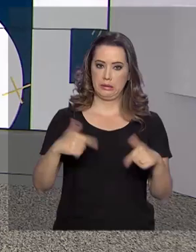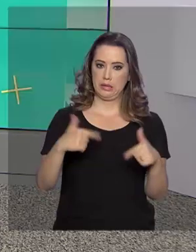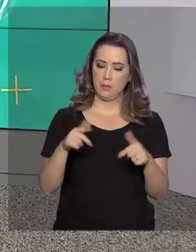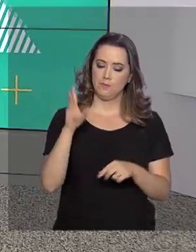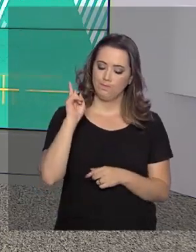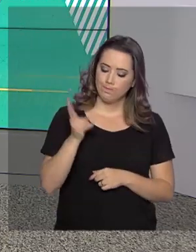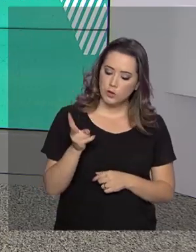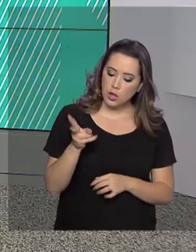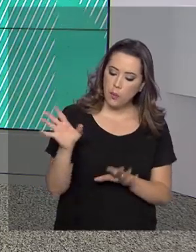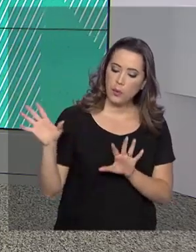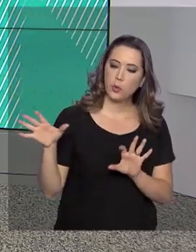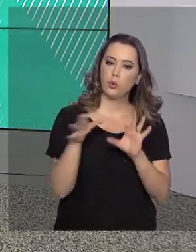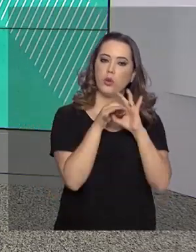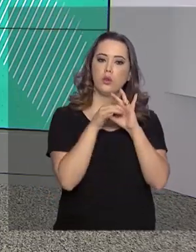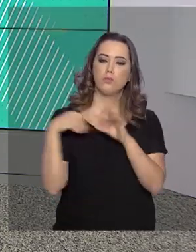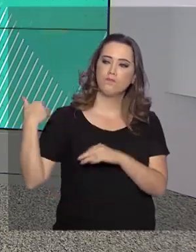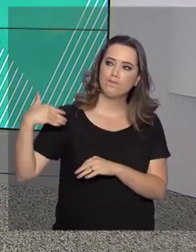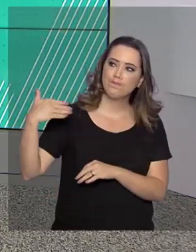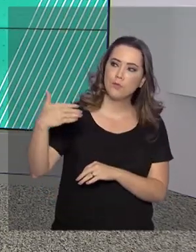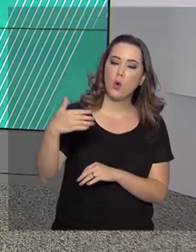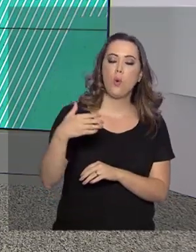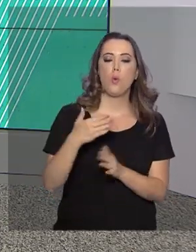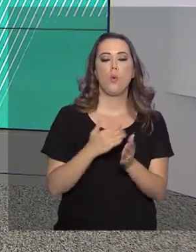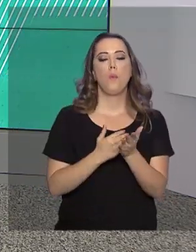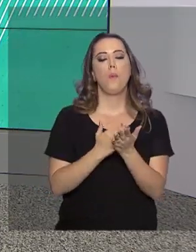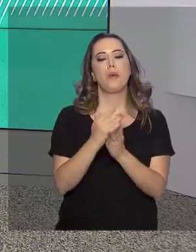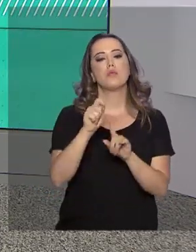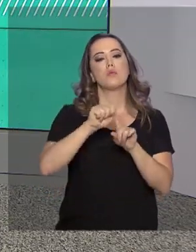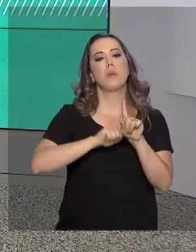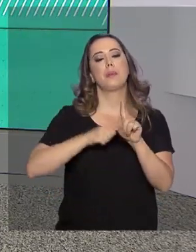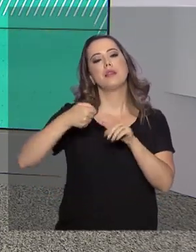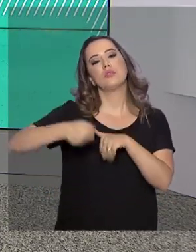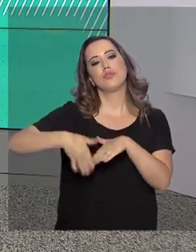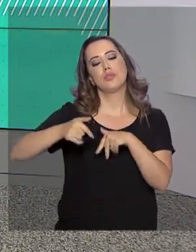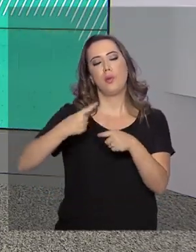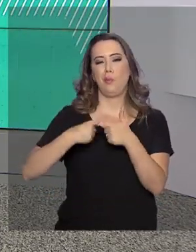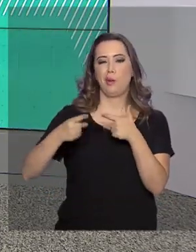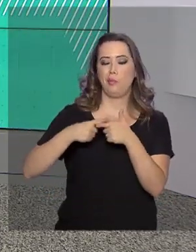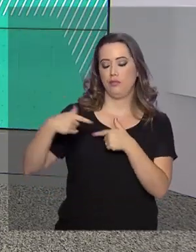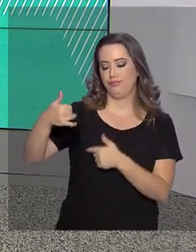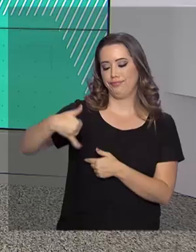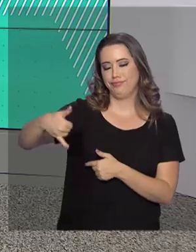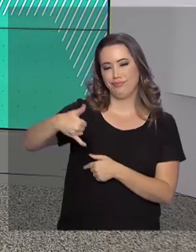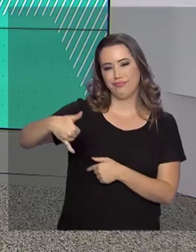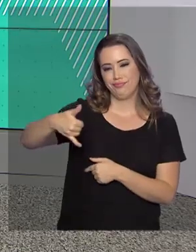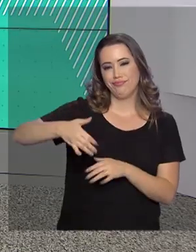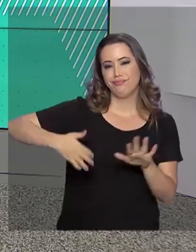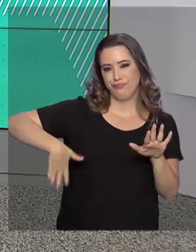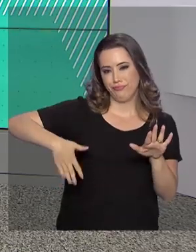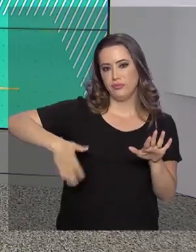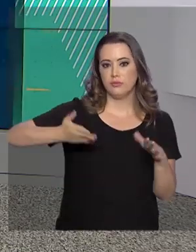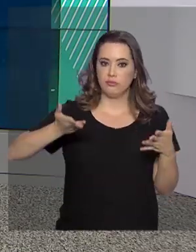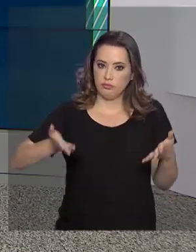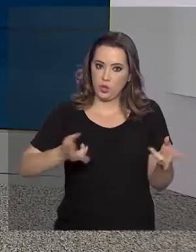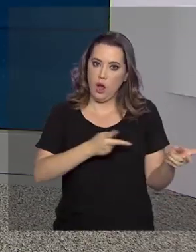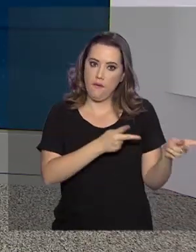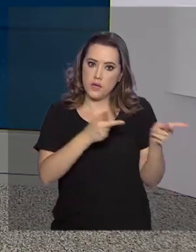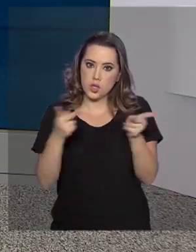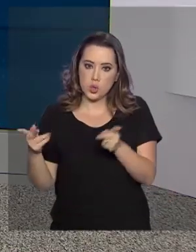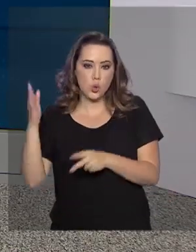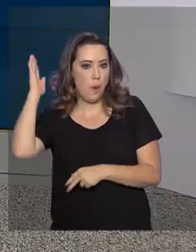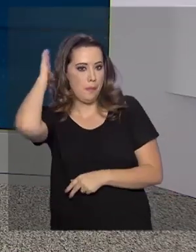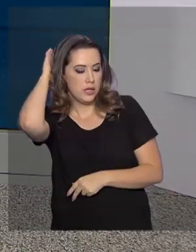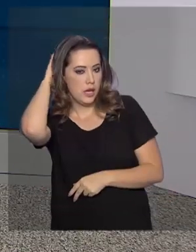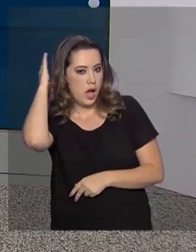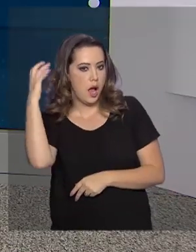forma integrada desde o início de setembro para conter os danos causados pelo derramamento de óleo. Em visita aos estados